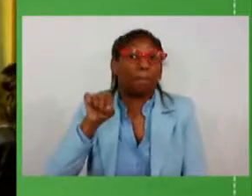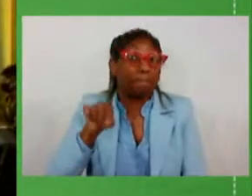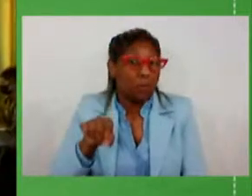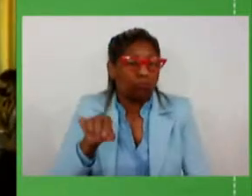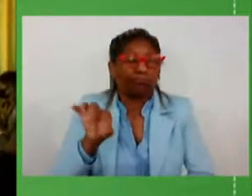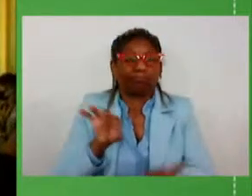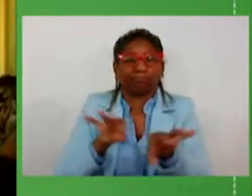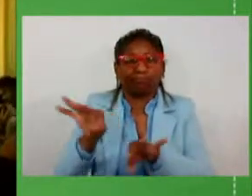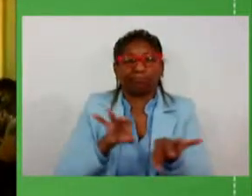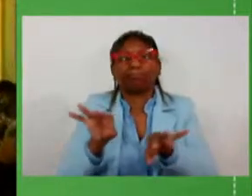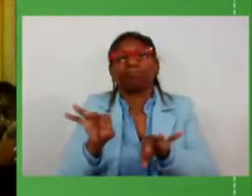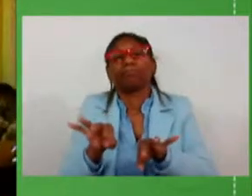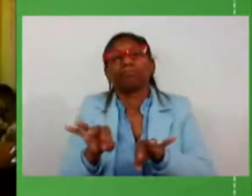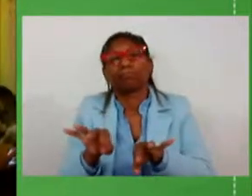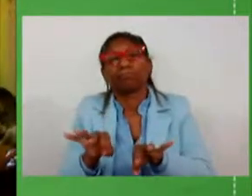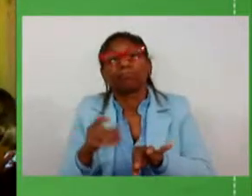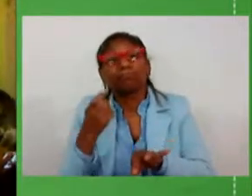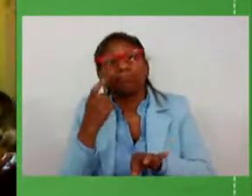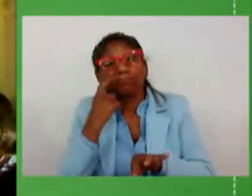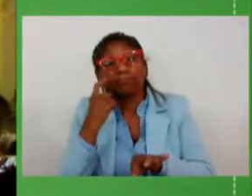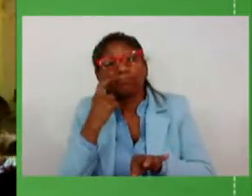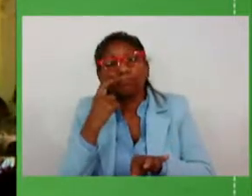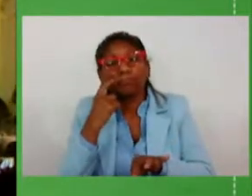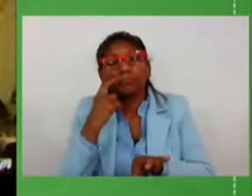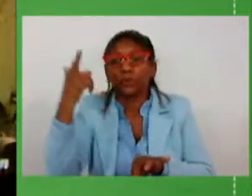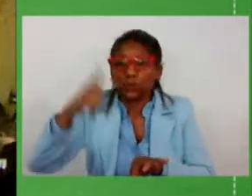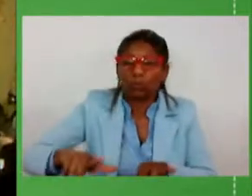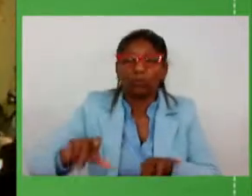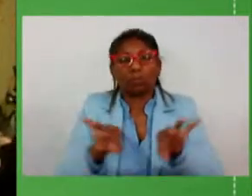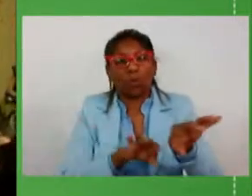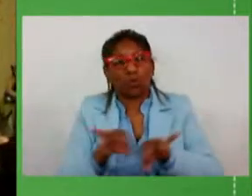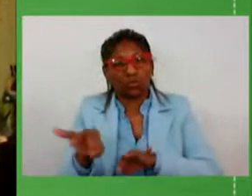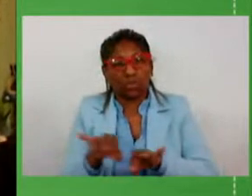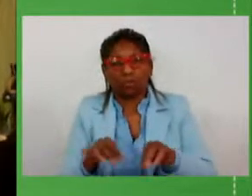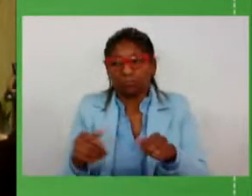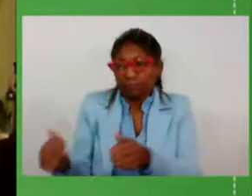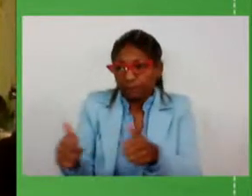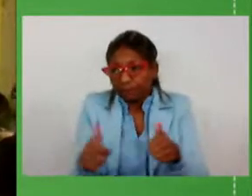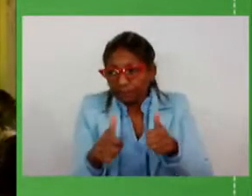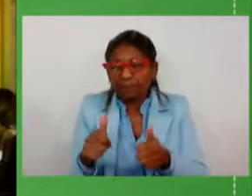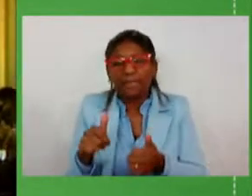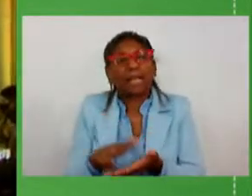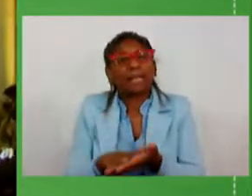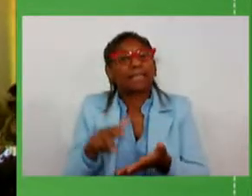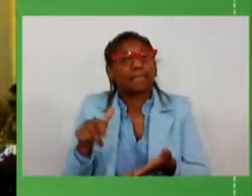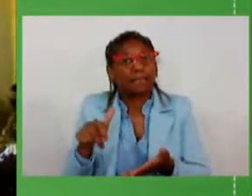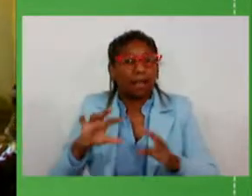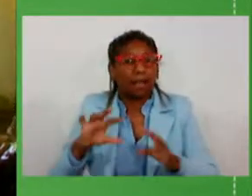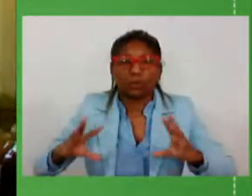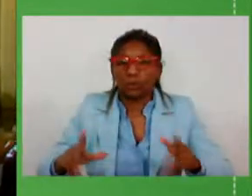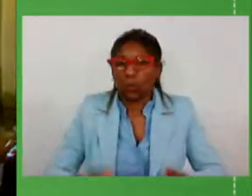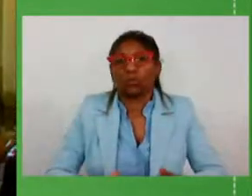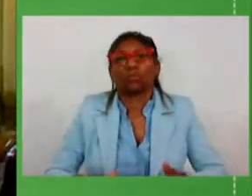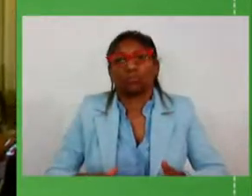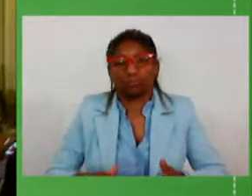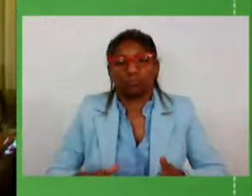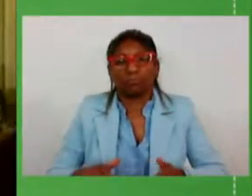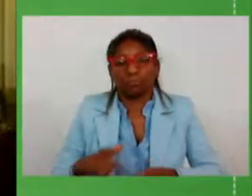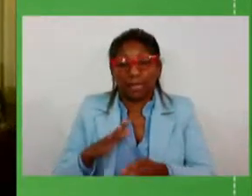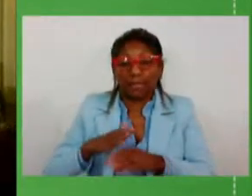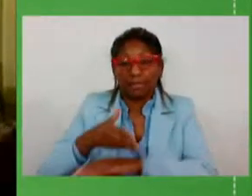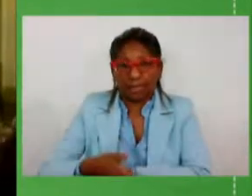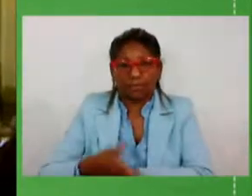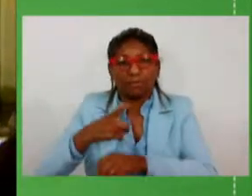ou em alguns casos em refazer projetos para deixar em condições de licitar outros acessos municipais desta região